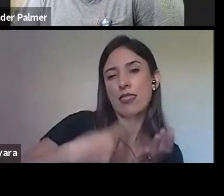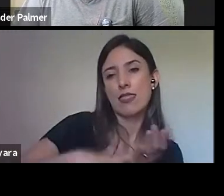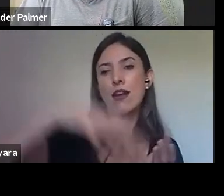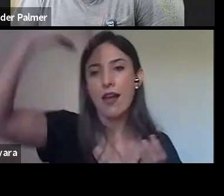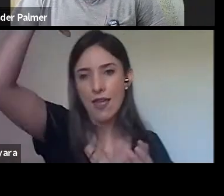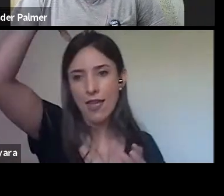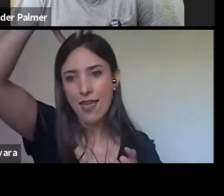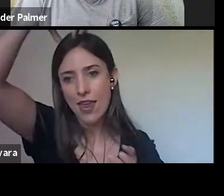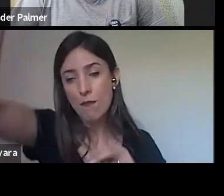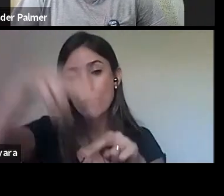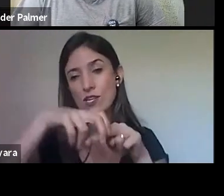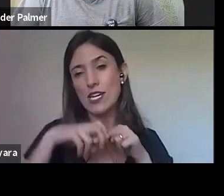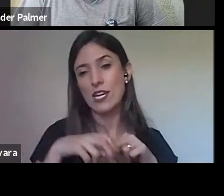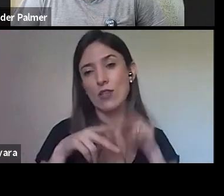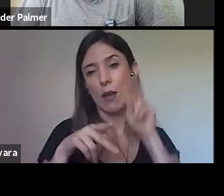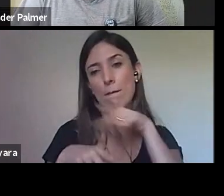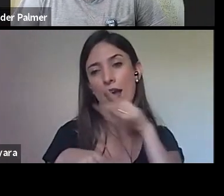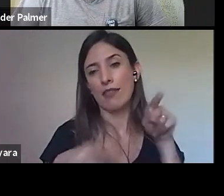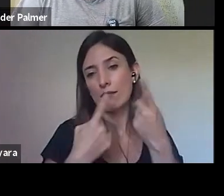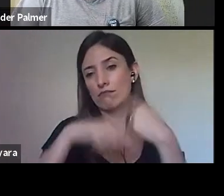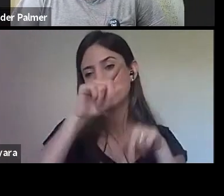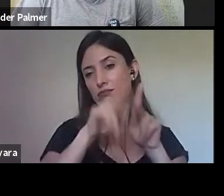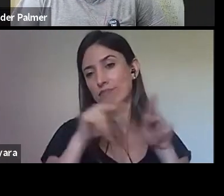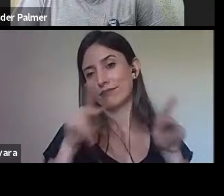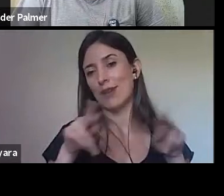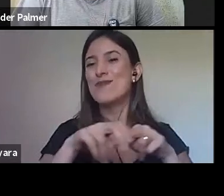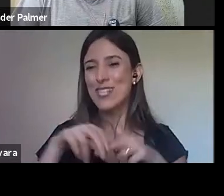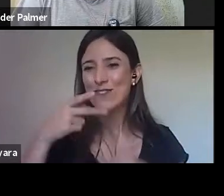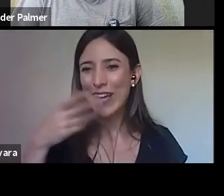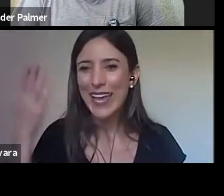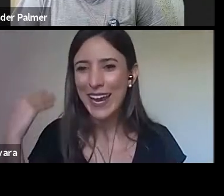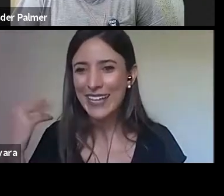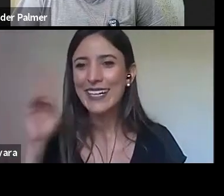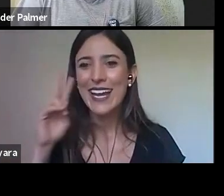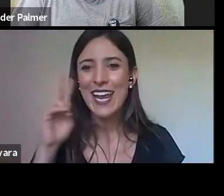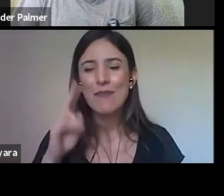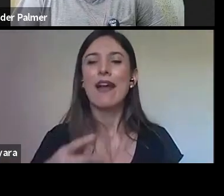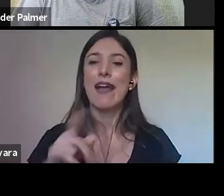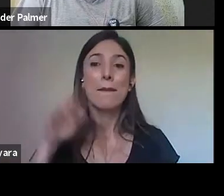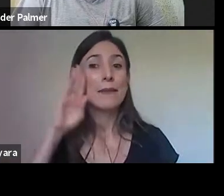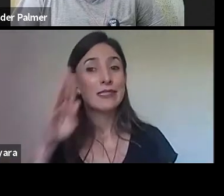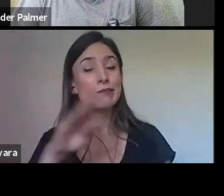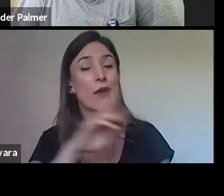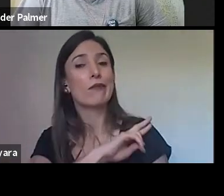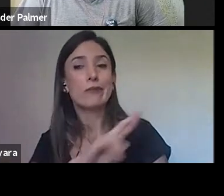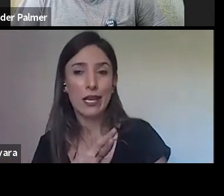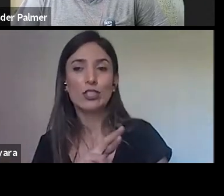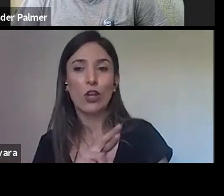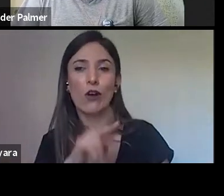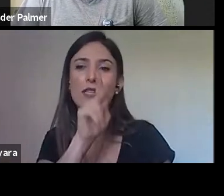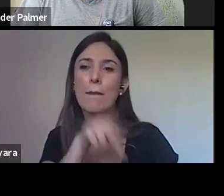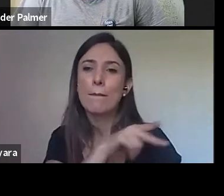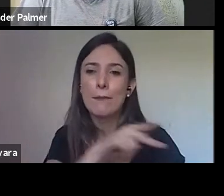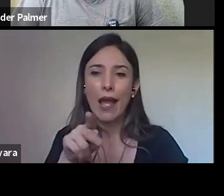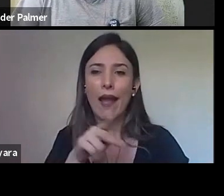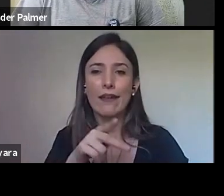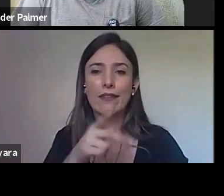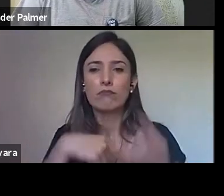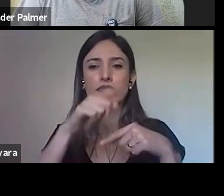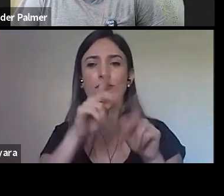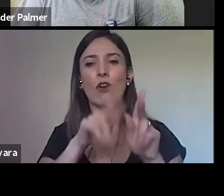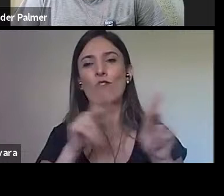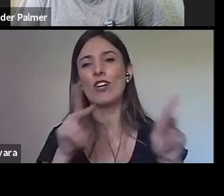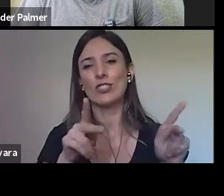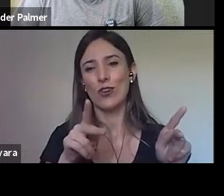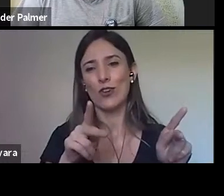E aí, por isso que eu falei, os religiosos vão ser aqueles que vão ser o maior número dos professores, mas